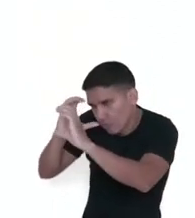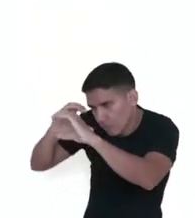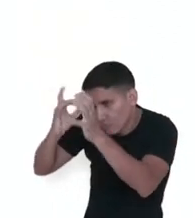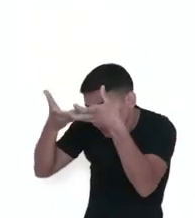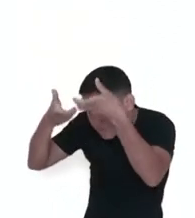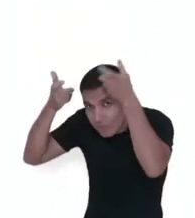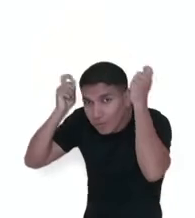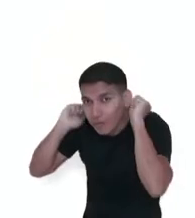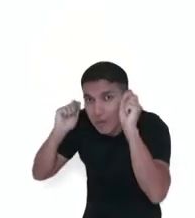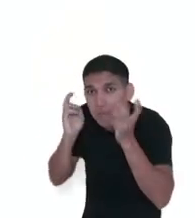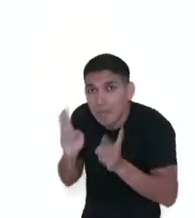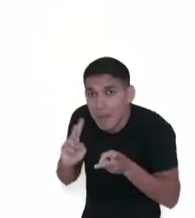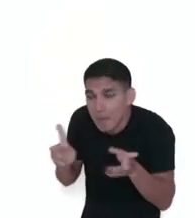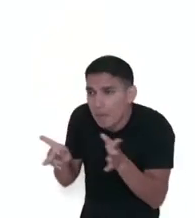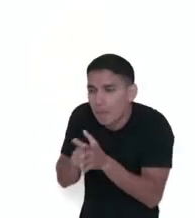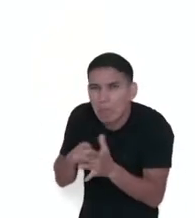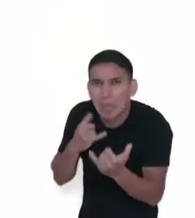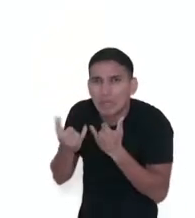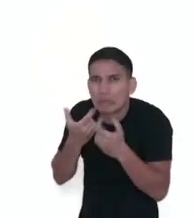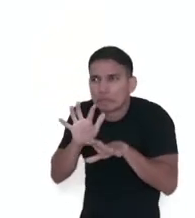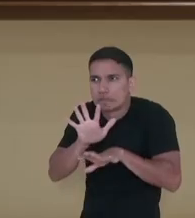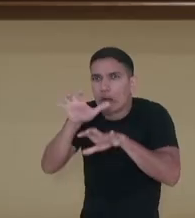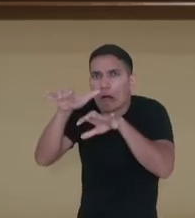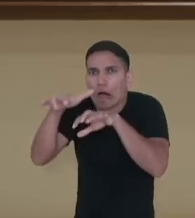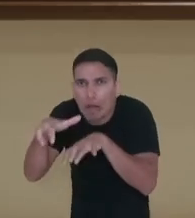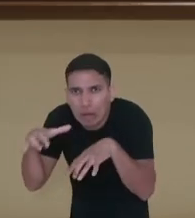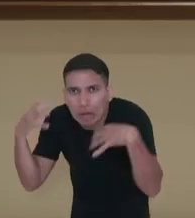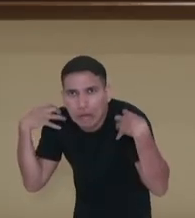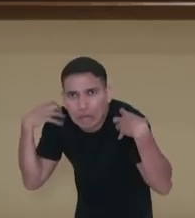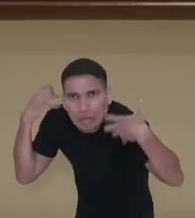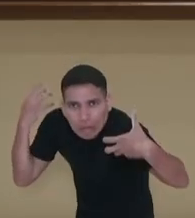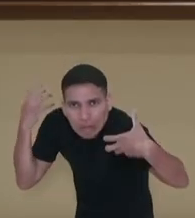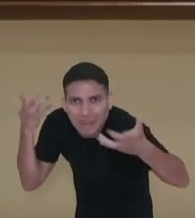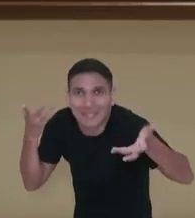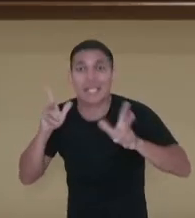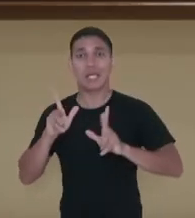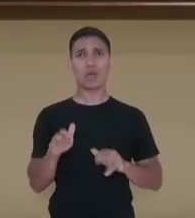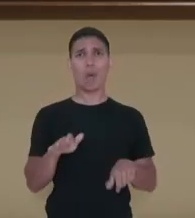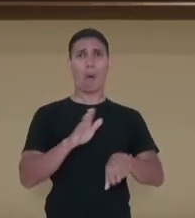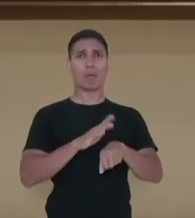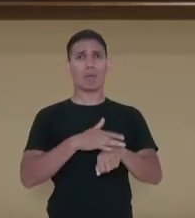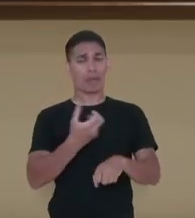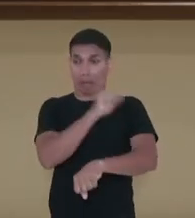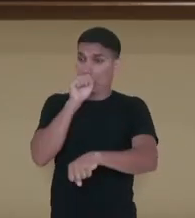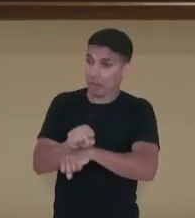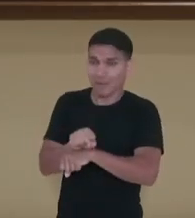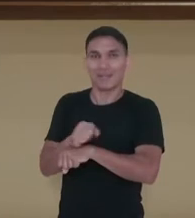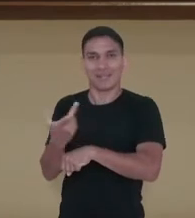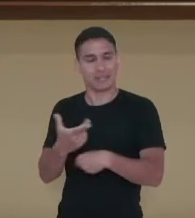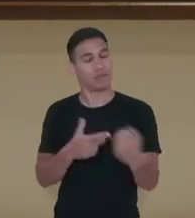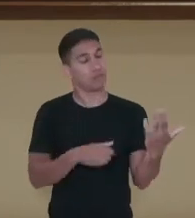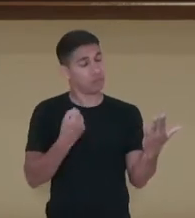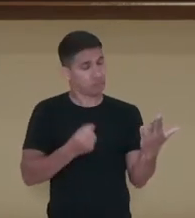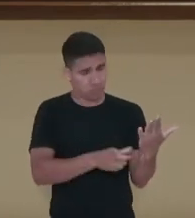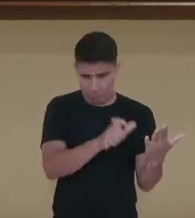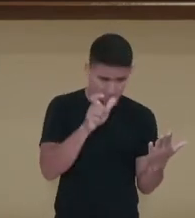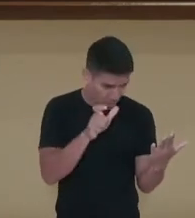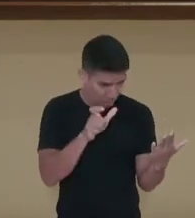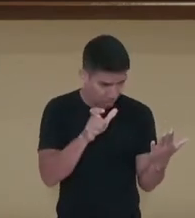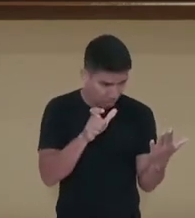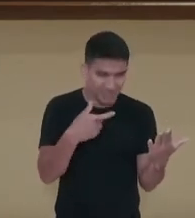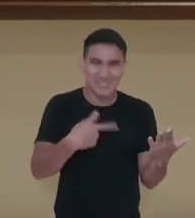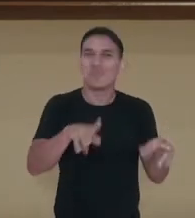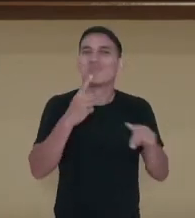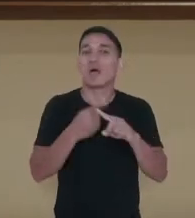pano preto, como um duplo monstro misterioso e corcunda. Então ele está comparando aquele momento com o momento antes de tirar uma